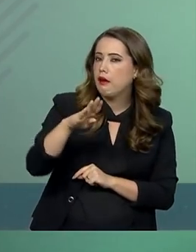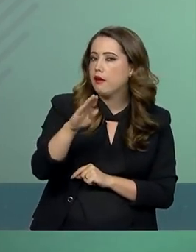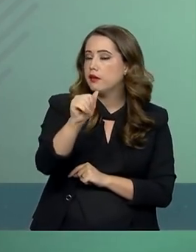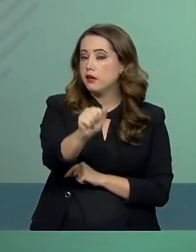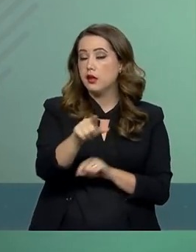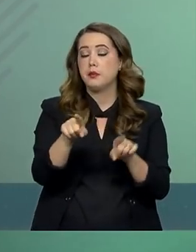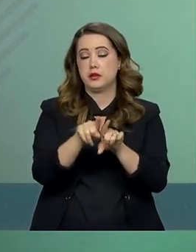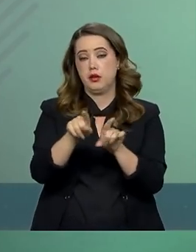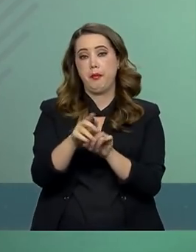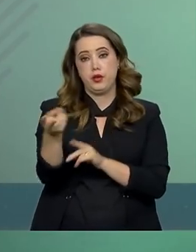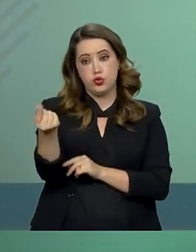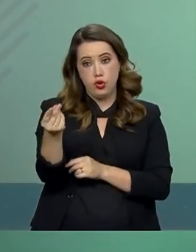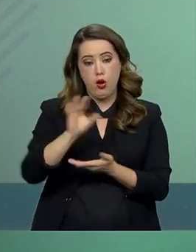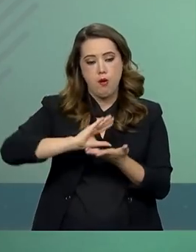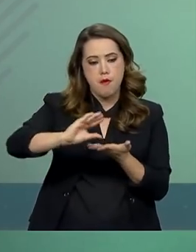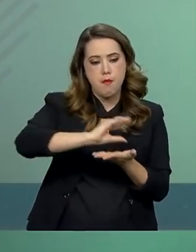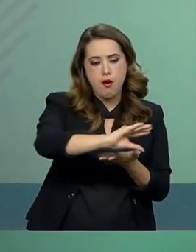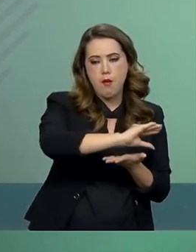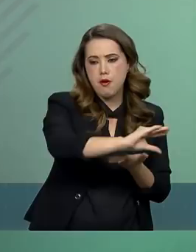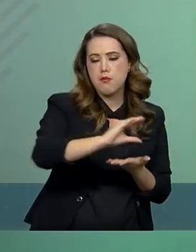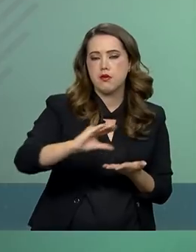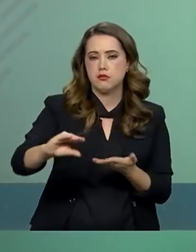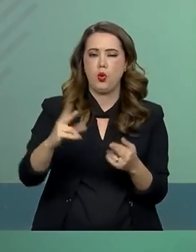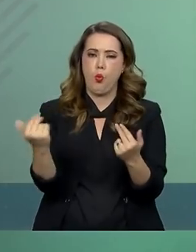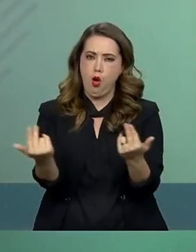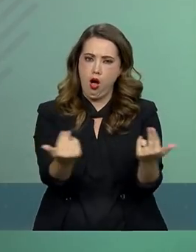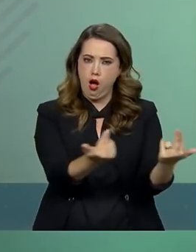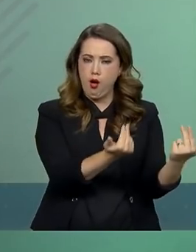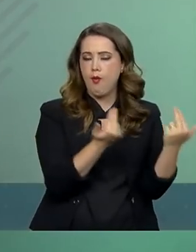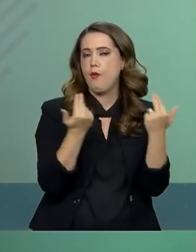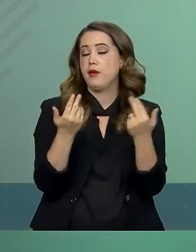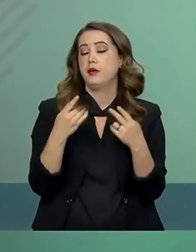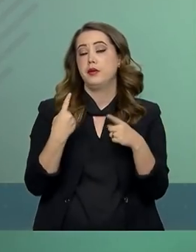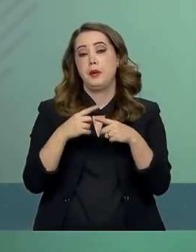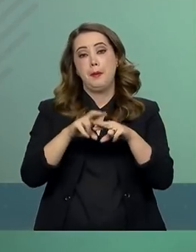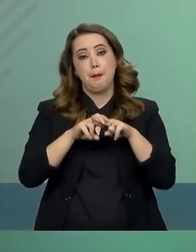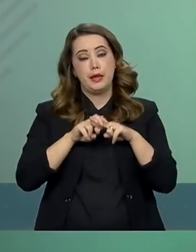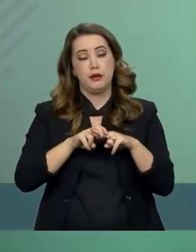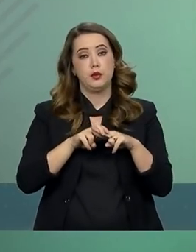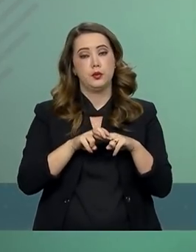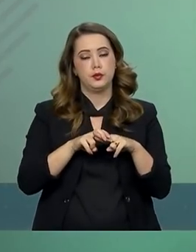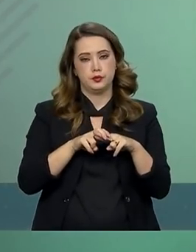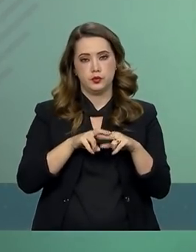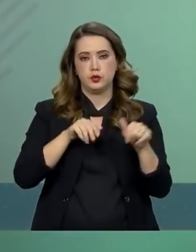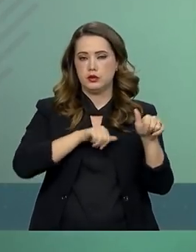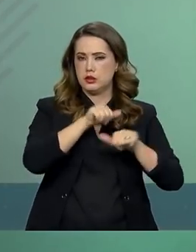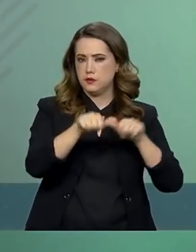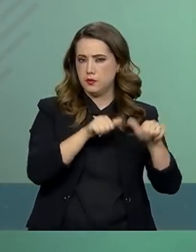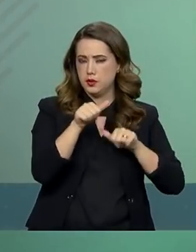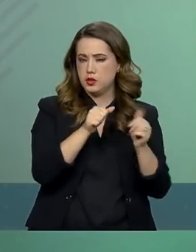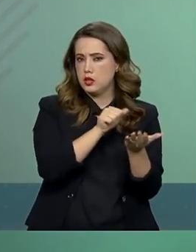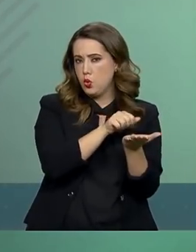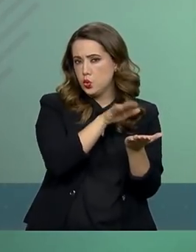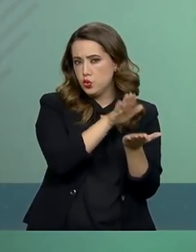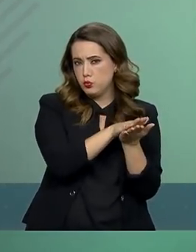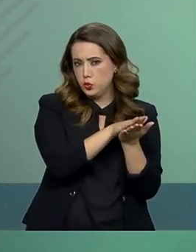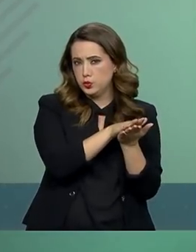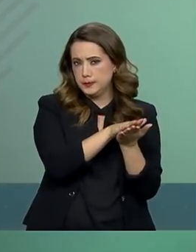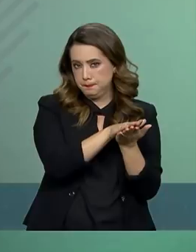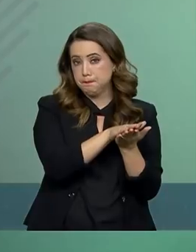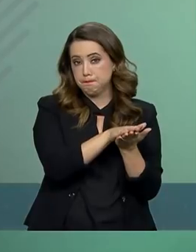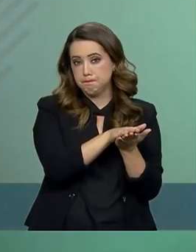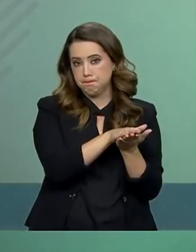se beneficiarão de mecanismos semelhantes por meio da conversão de multas.